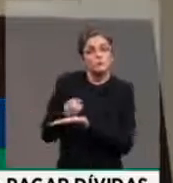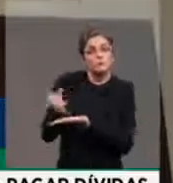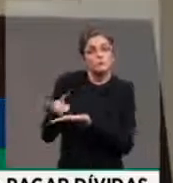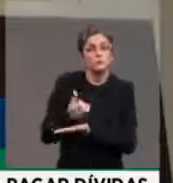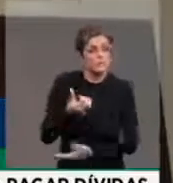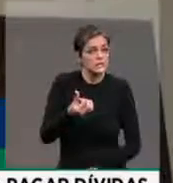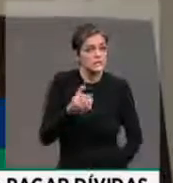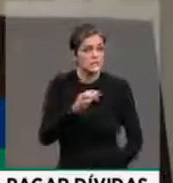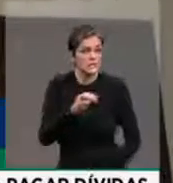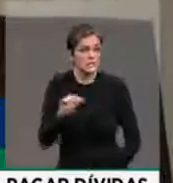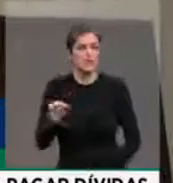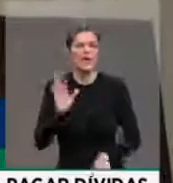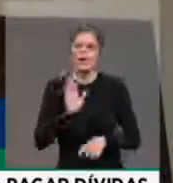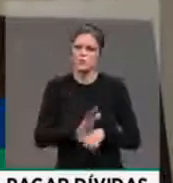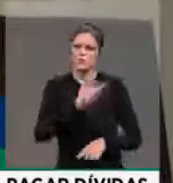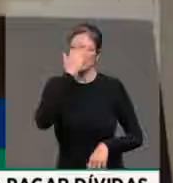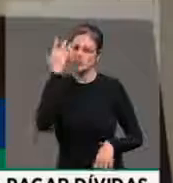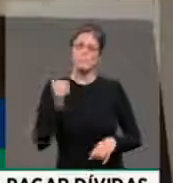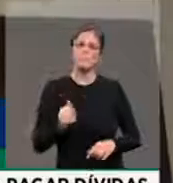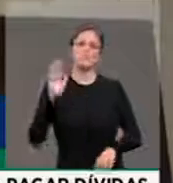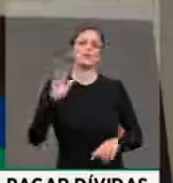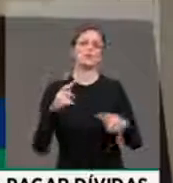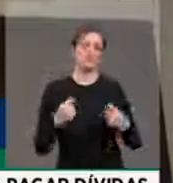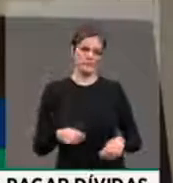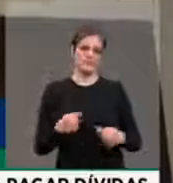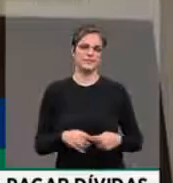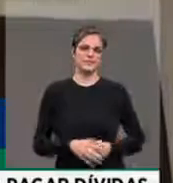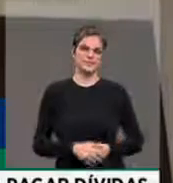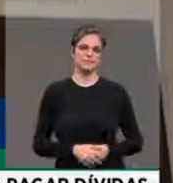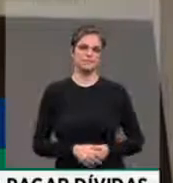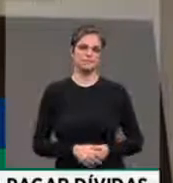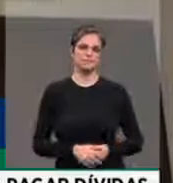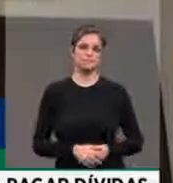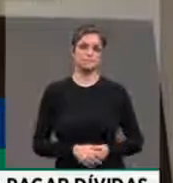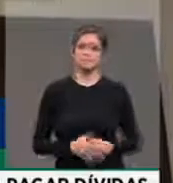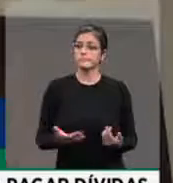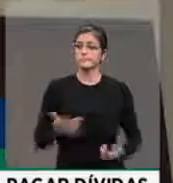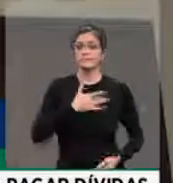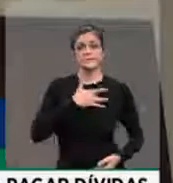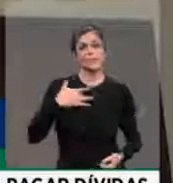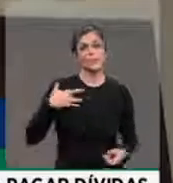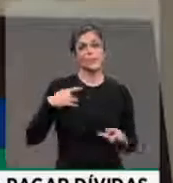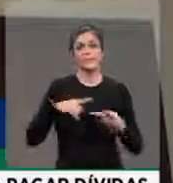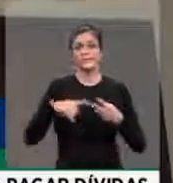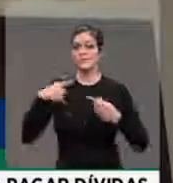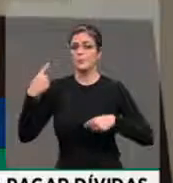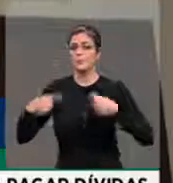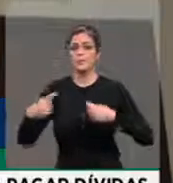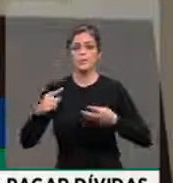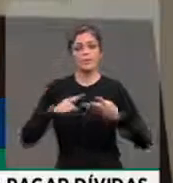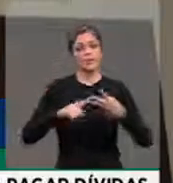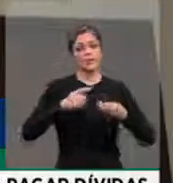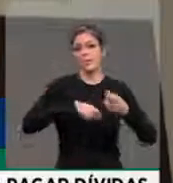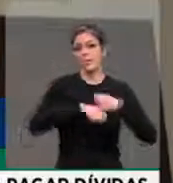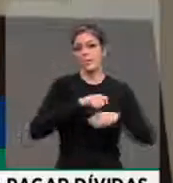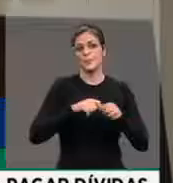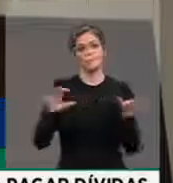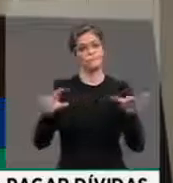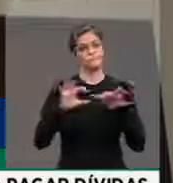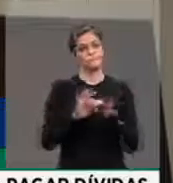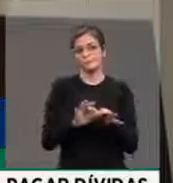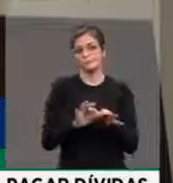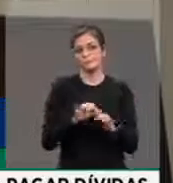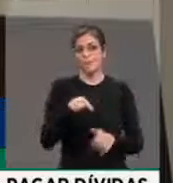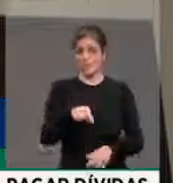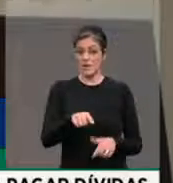separar o debate da saúde, o debate sanitário, o debate econômico. Dessas mais de 70 mil pessoas mortas, a grande